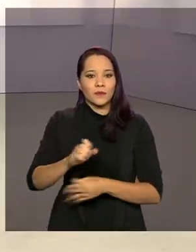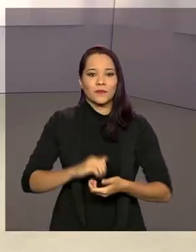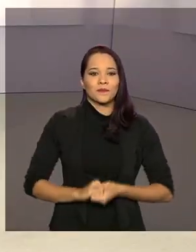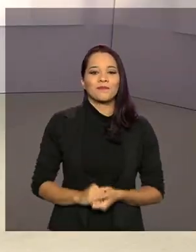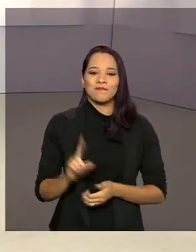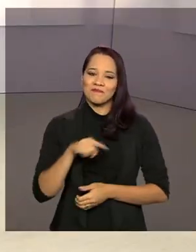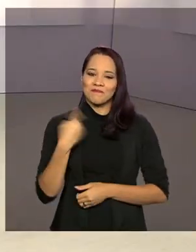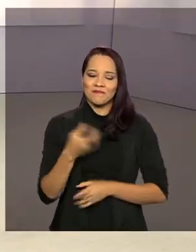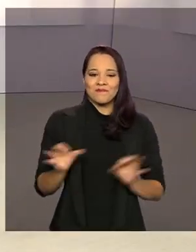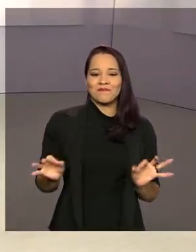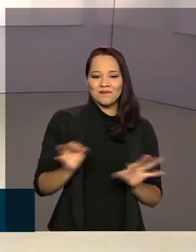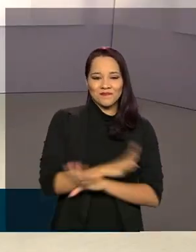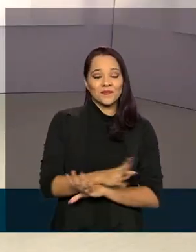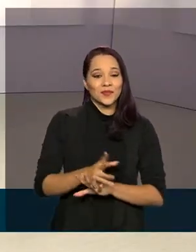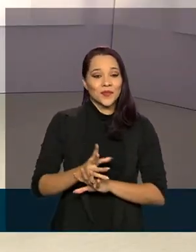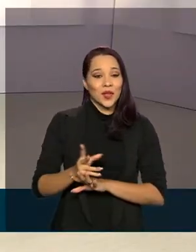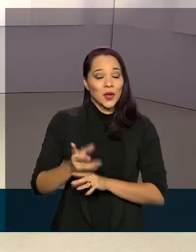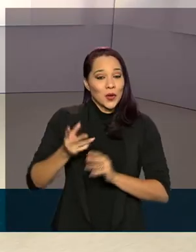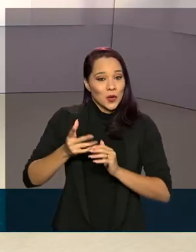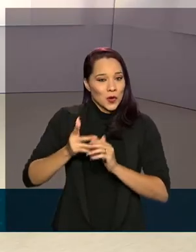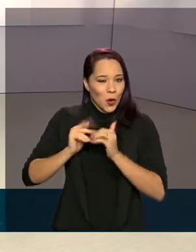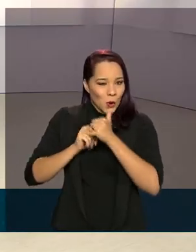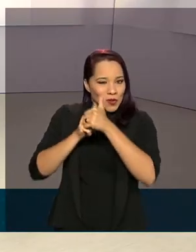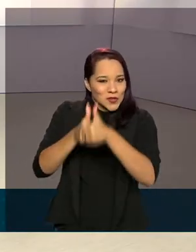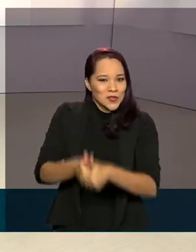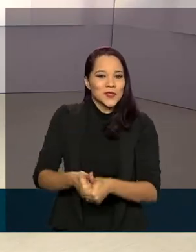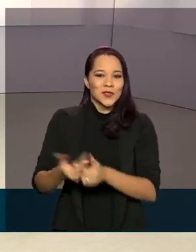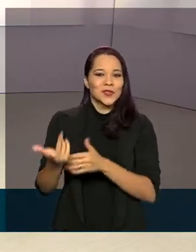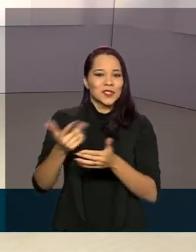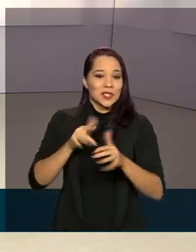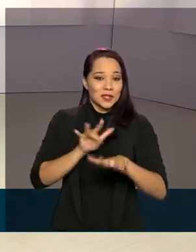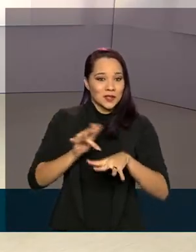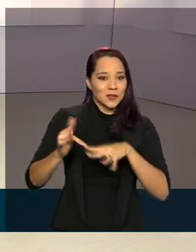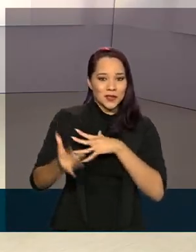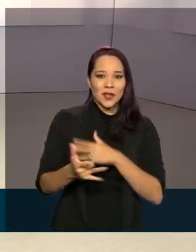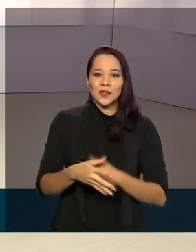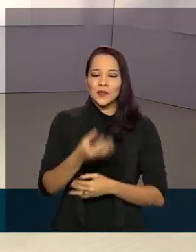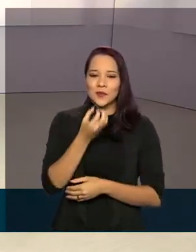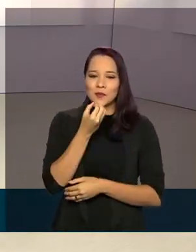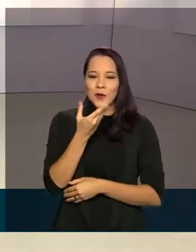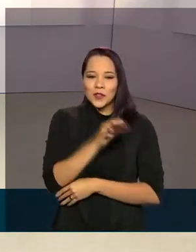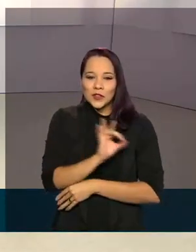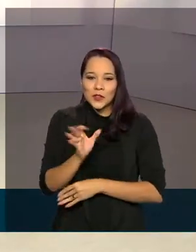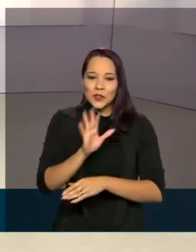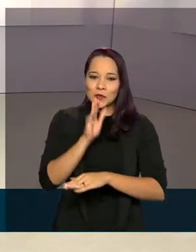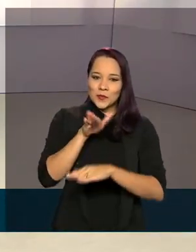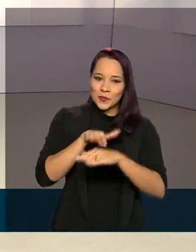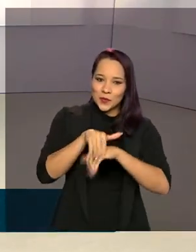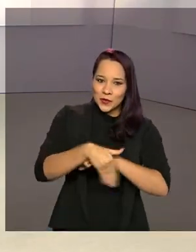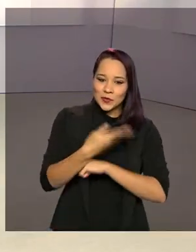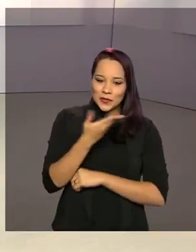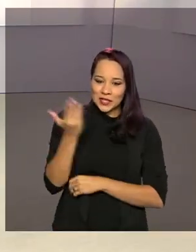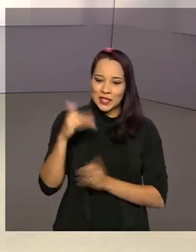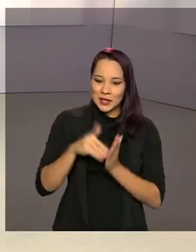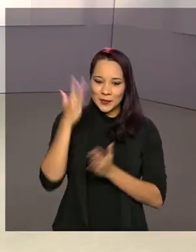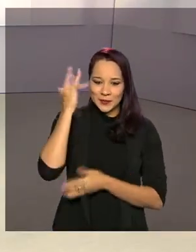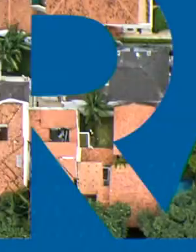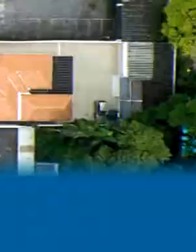A gente fica por aqui. Continue bem informado seguindo as nossas redes sociais. Uma ótima noite para você e até amanhã.